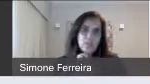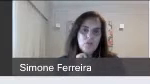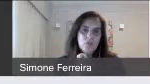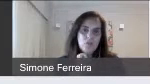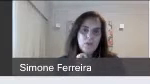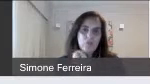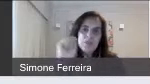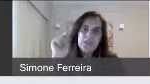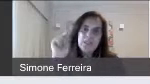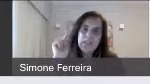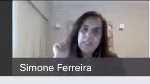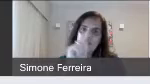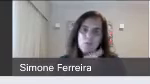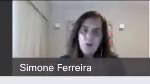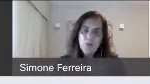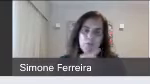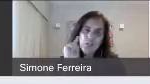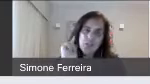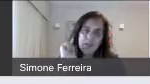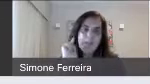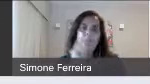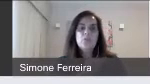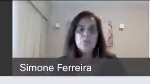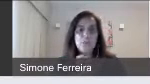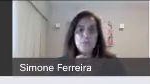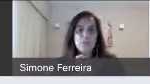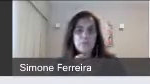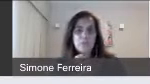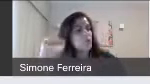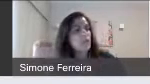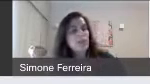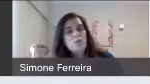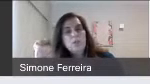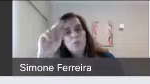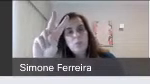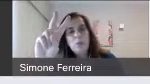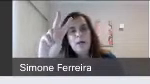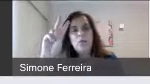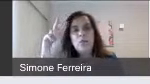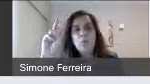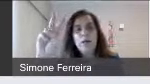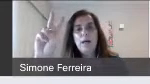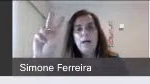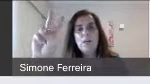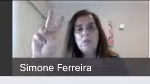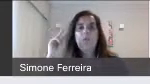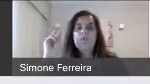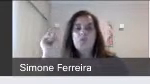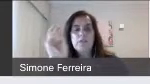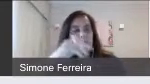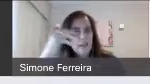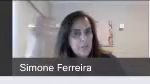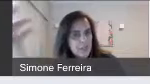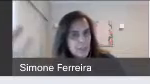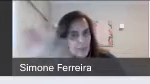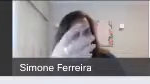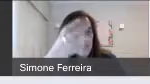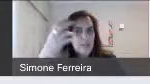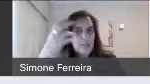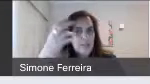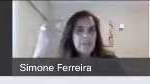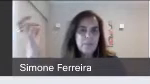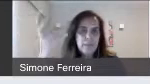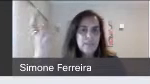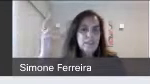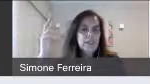oportunidades de estudo para você. E a gente pode educar a você e pode ajudar você com isso. O segundo passo é o passo onde você está fazendo